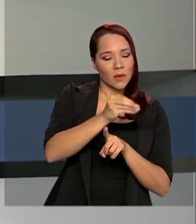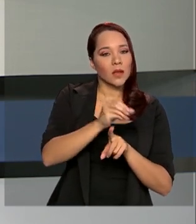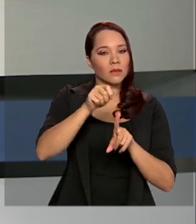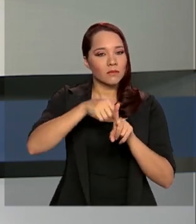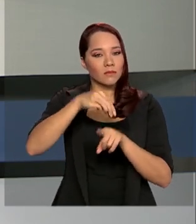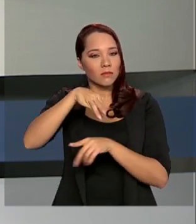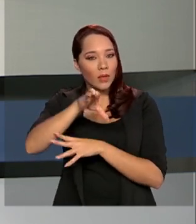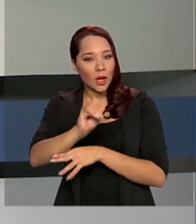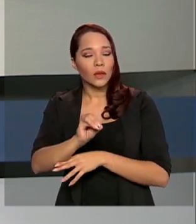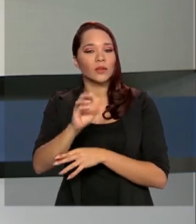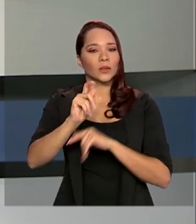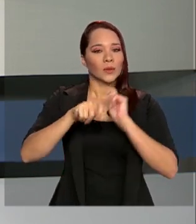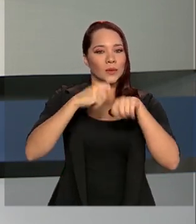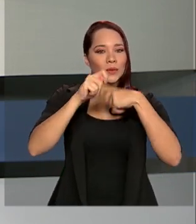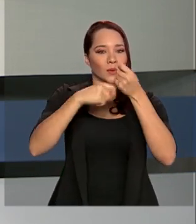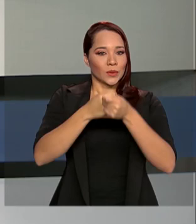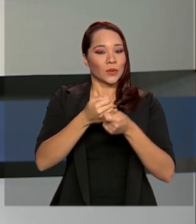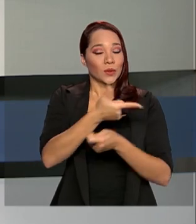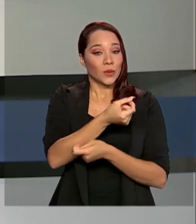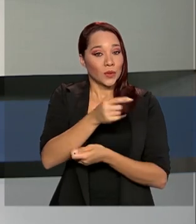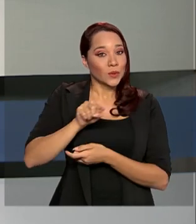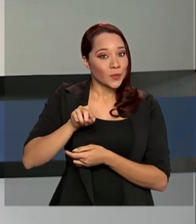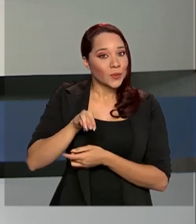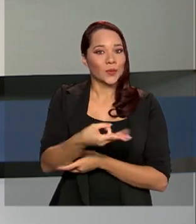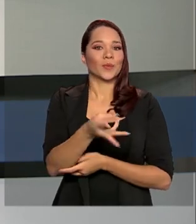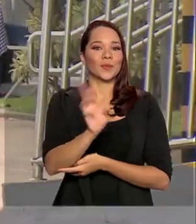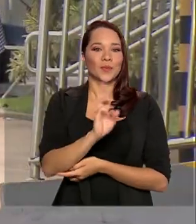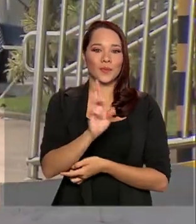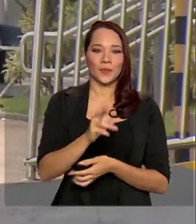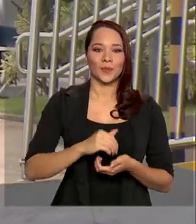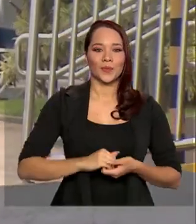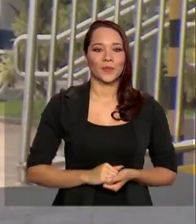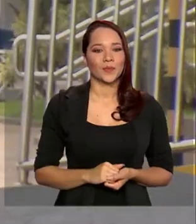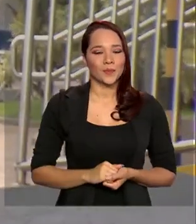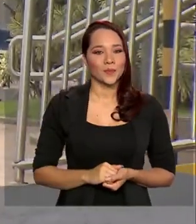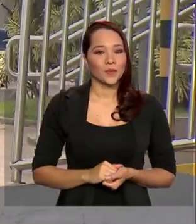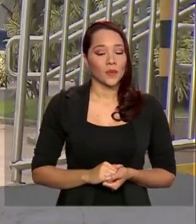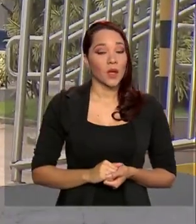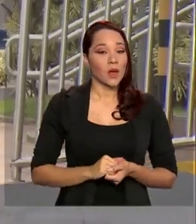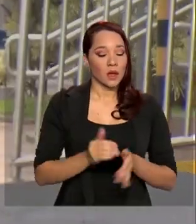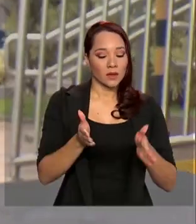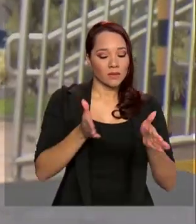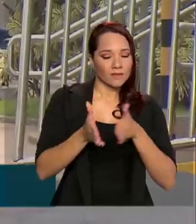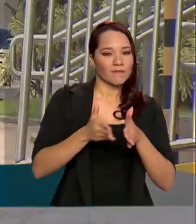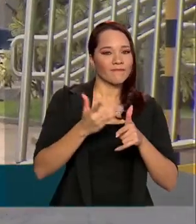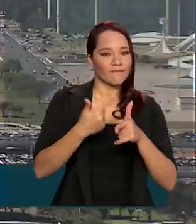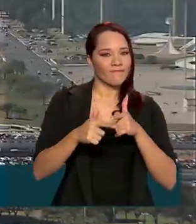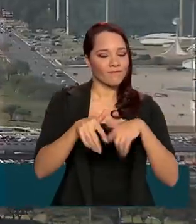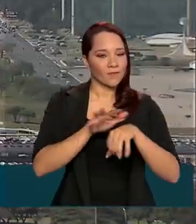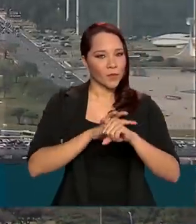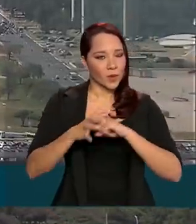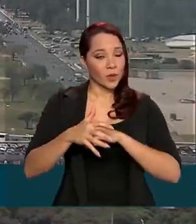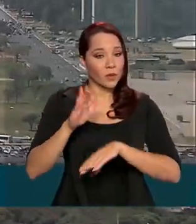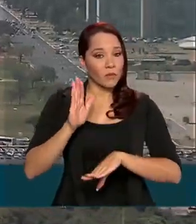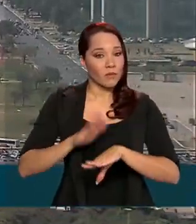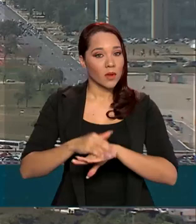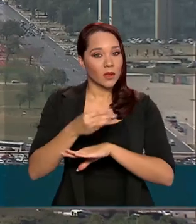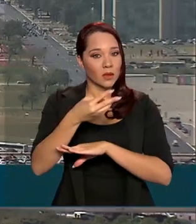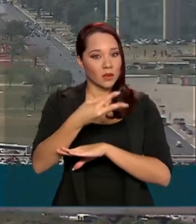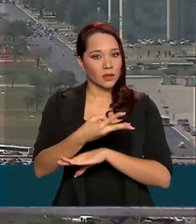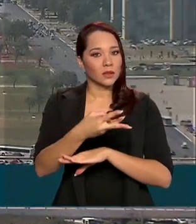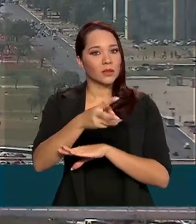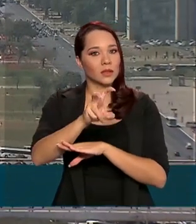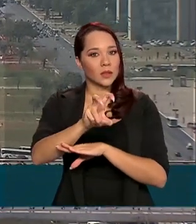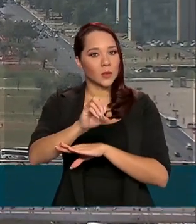foram economizados quase 200 milhões de reais. Com a pandemia do coronavírus, mais de 350